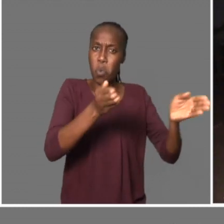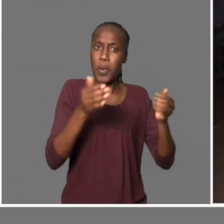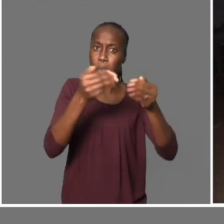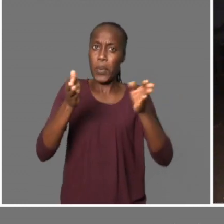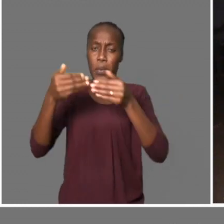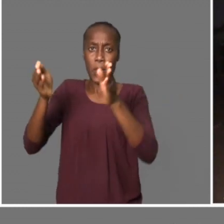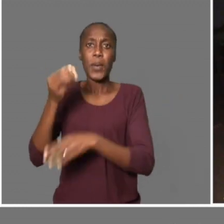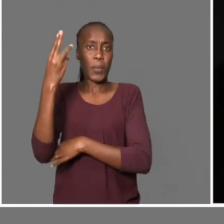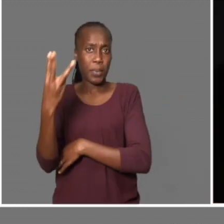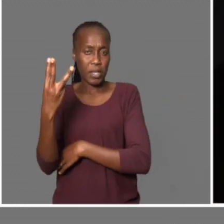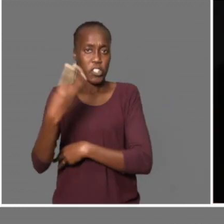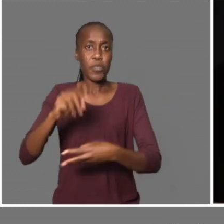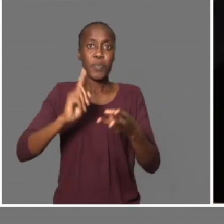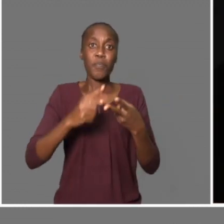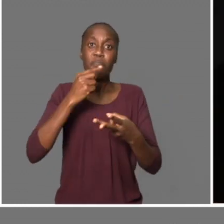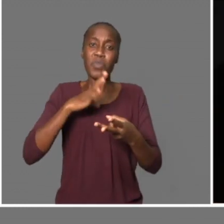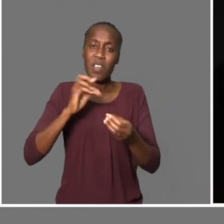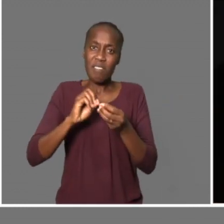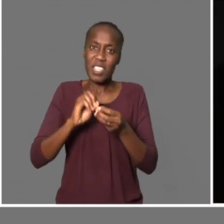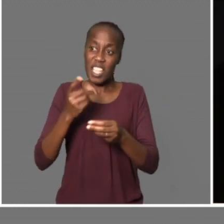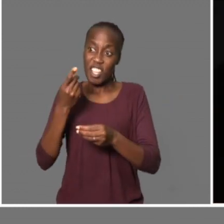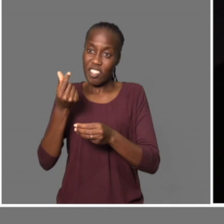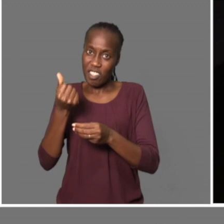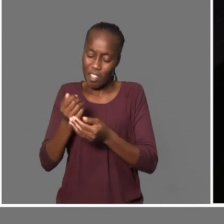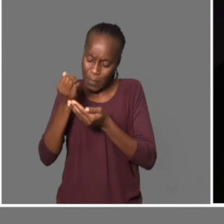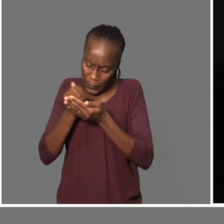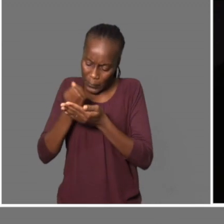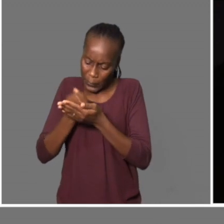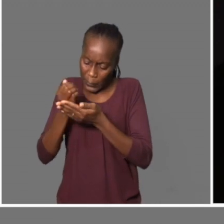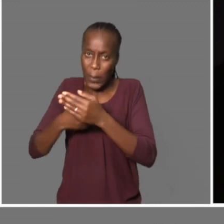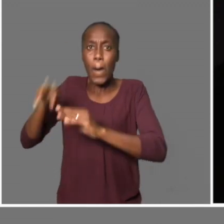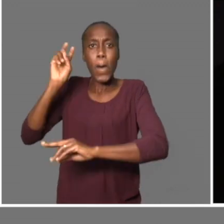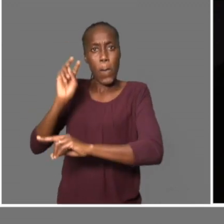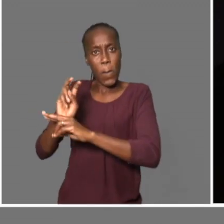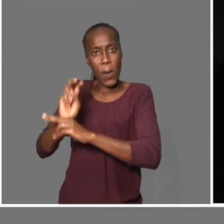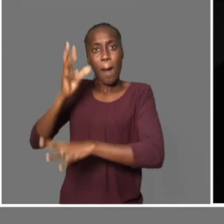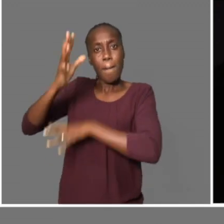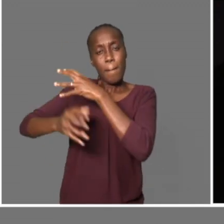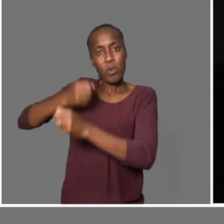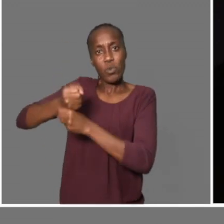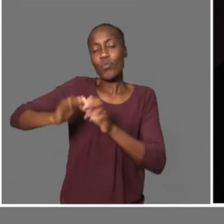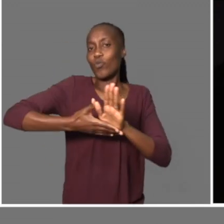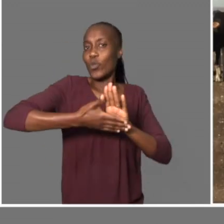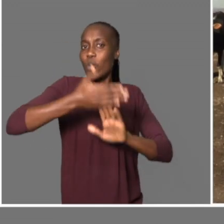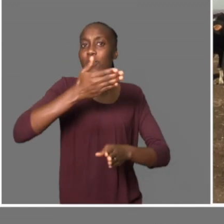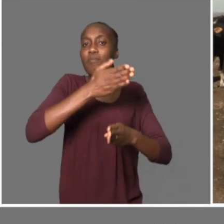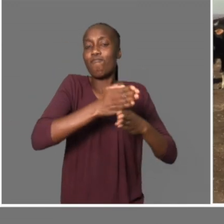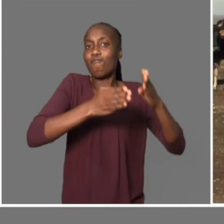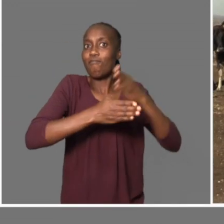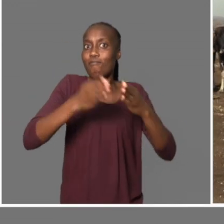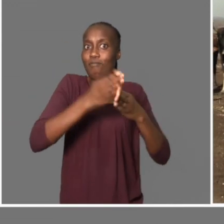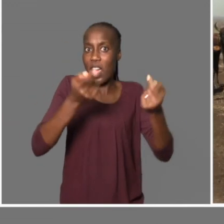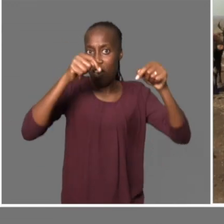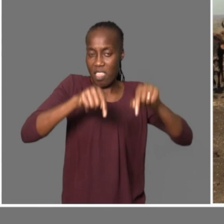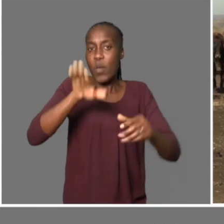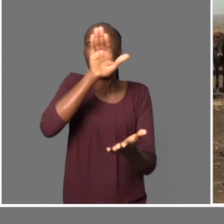Uma casa tipo 3. Vou conseguir fazer, porque estou a guardar os poucos poucos dinheiros. Então, o